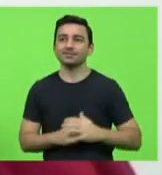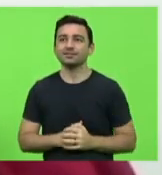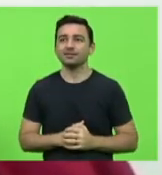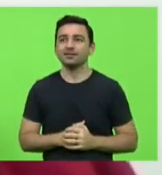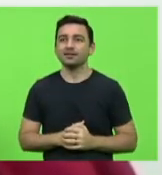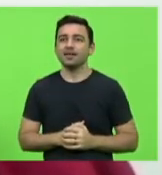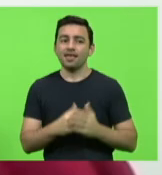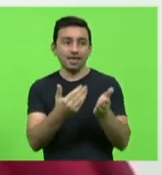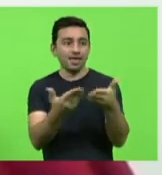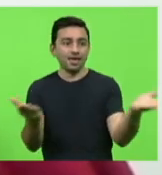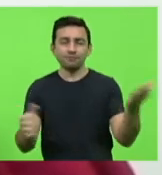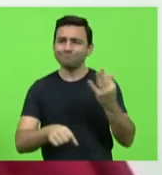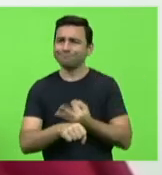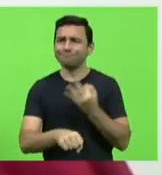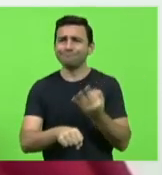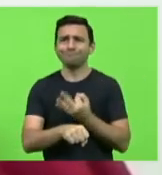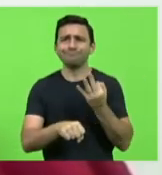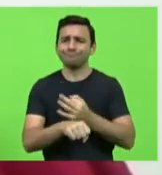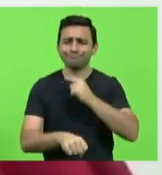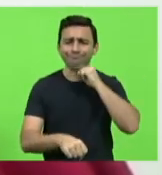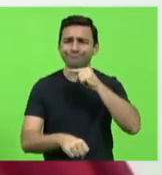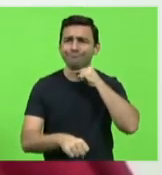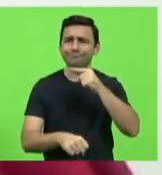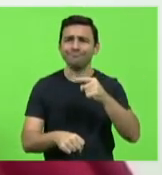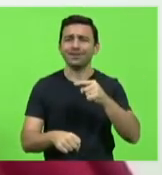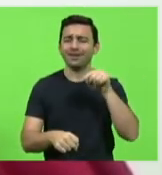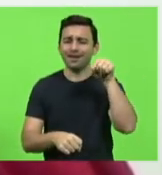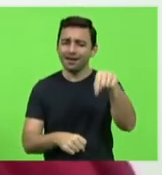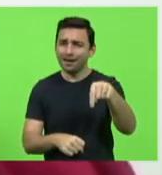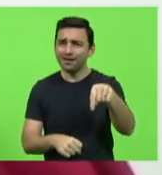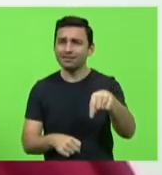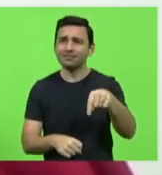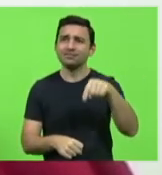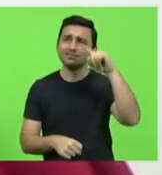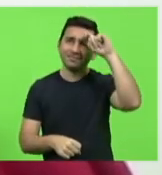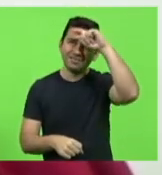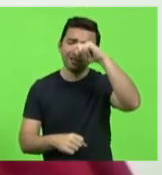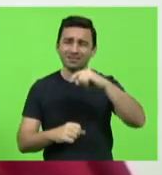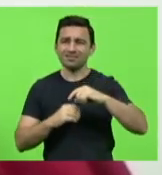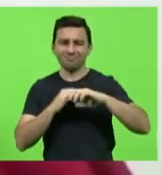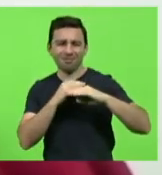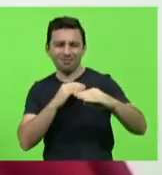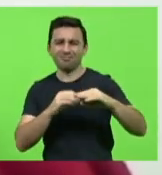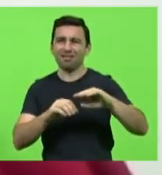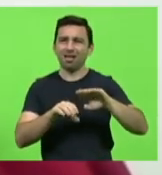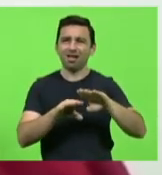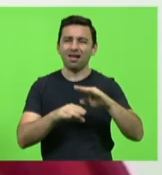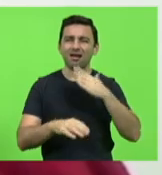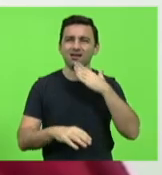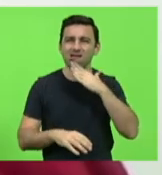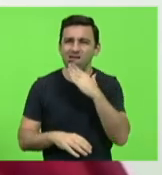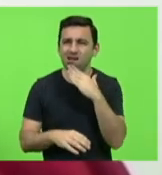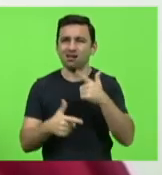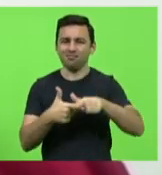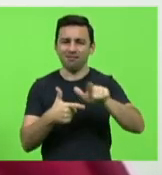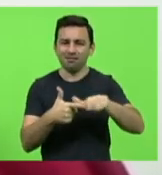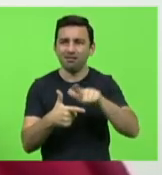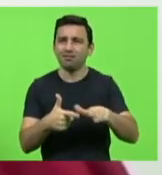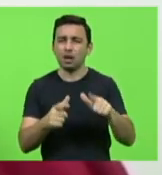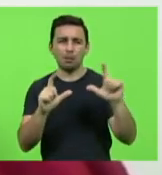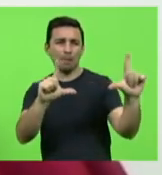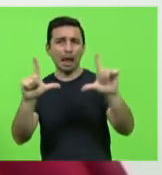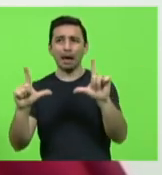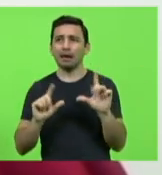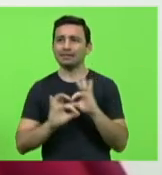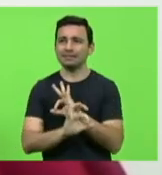não aguenta mais conviver com estradas esburacadas não sinalizadas